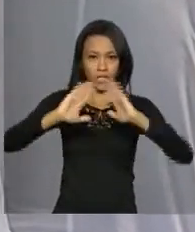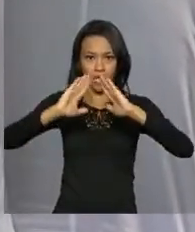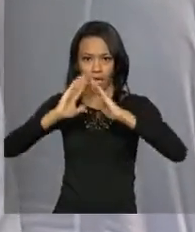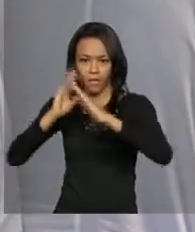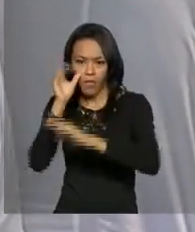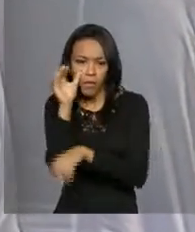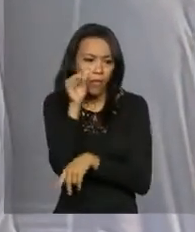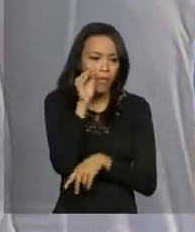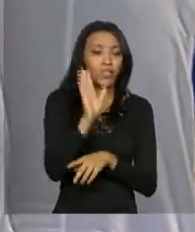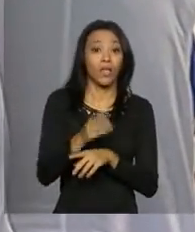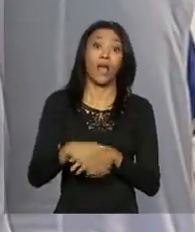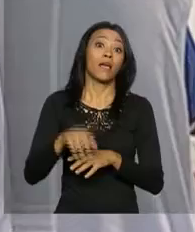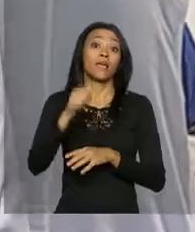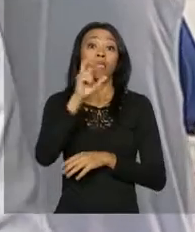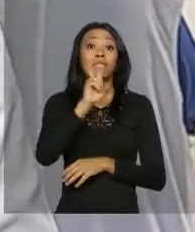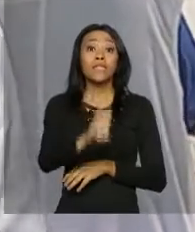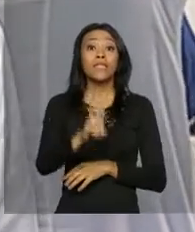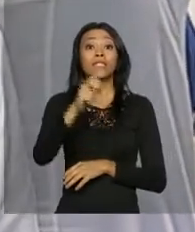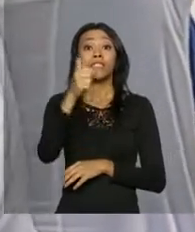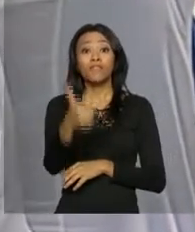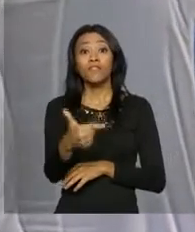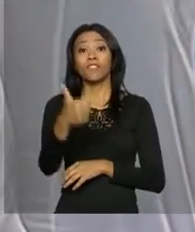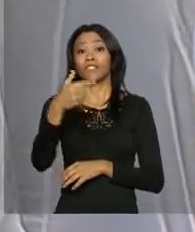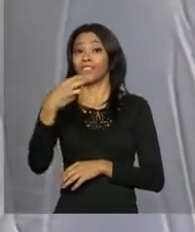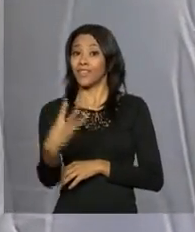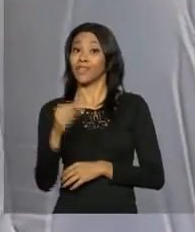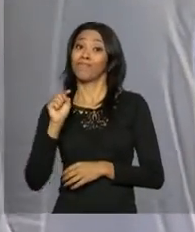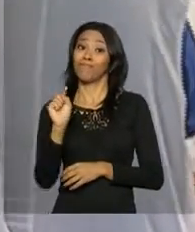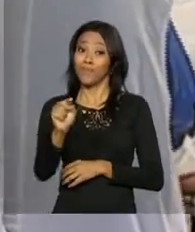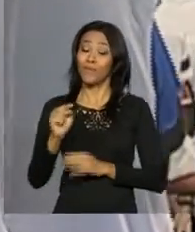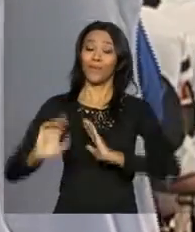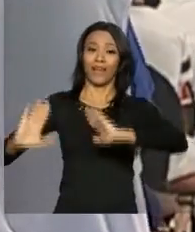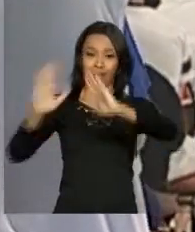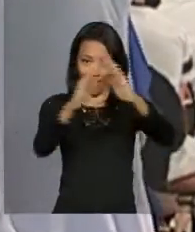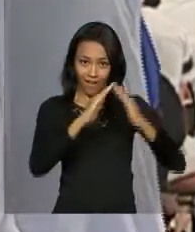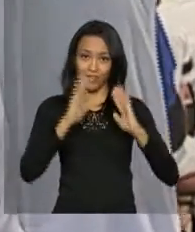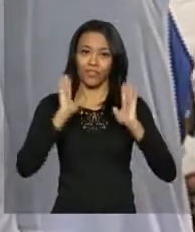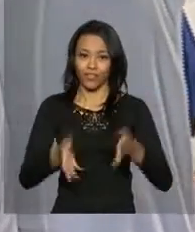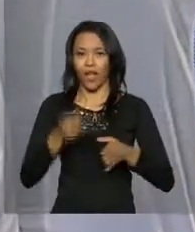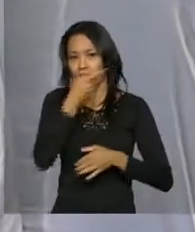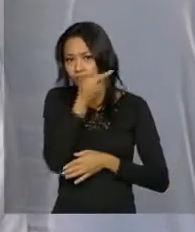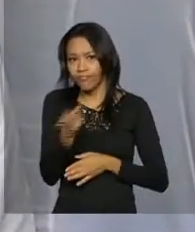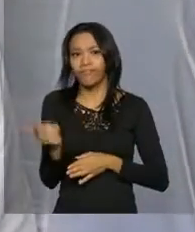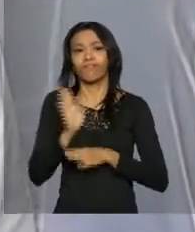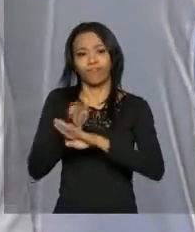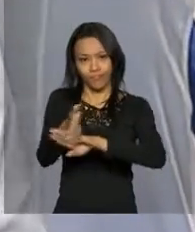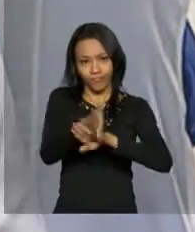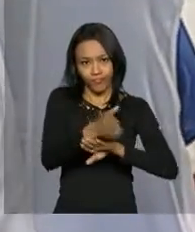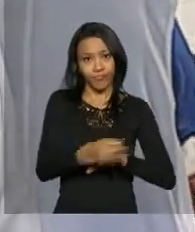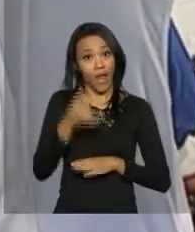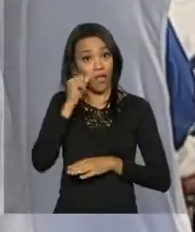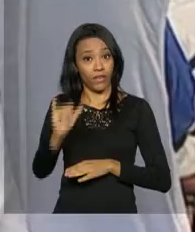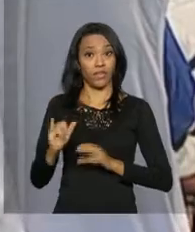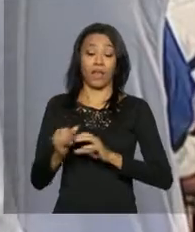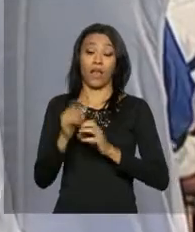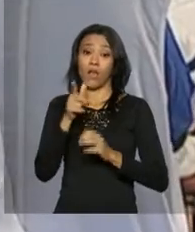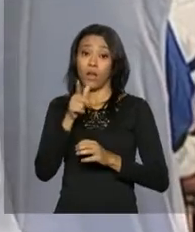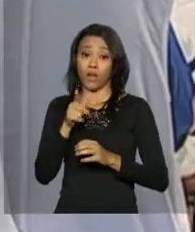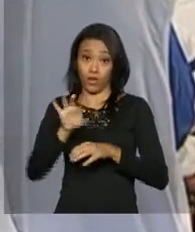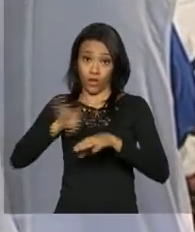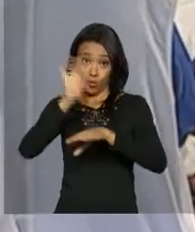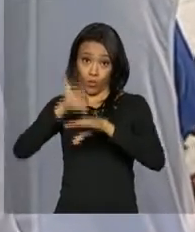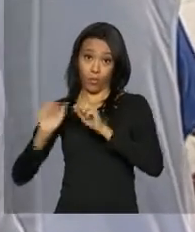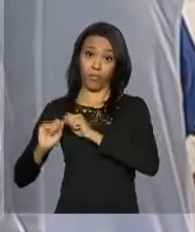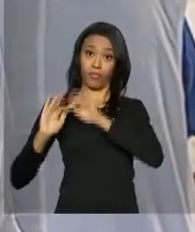significa mais de 523 mil casas vistoriadas para combater a reprodução do Aedes aegypti. Só aqui no Distrito Federal,